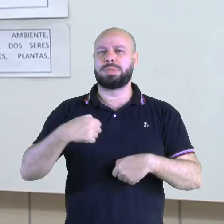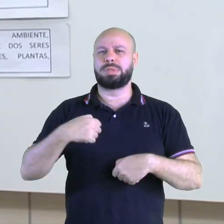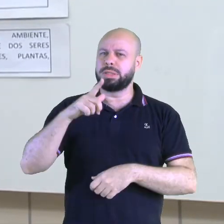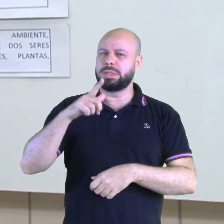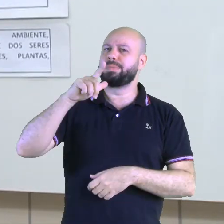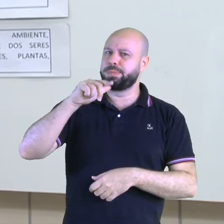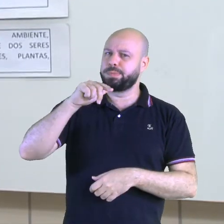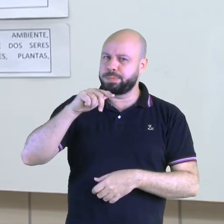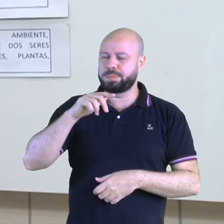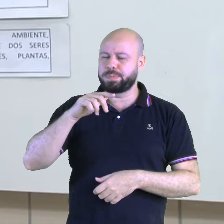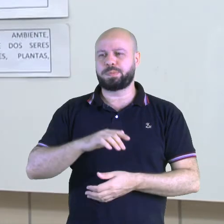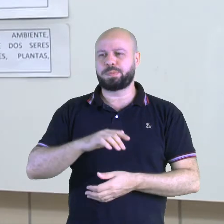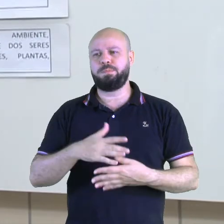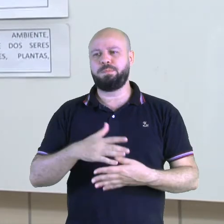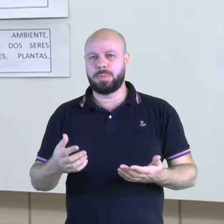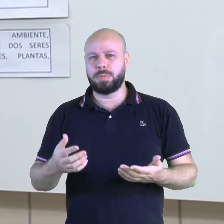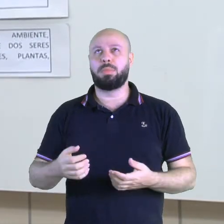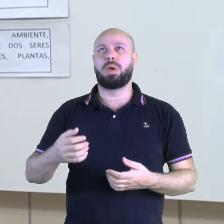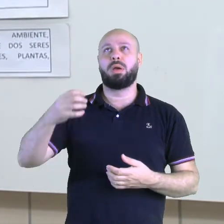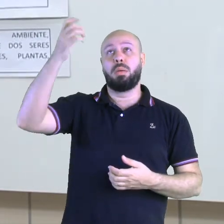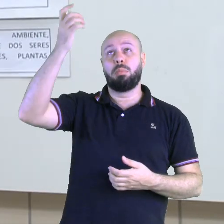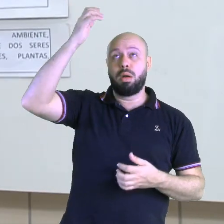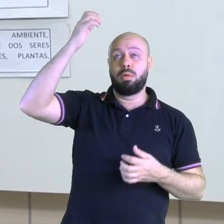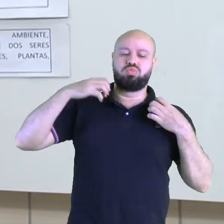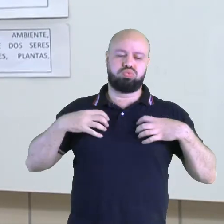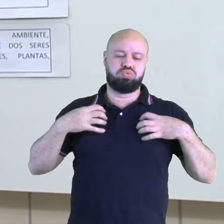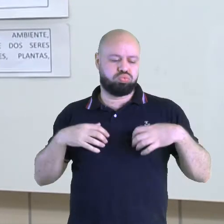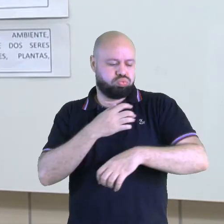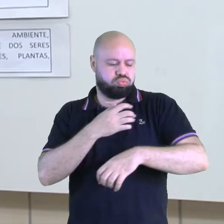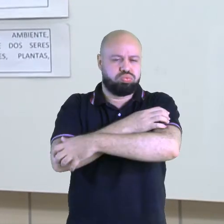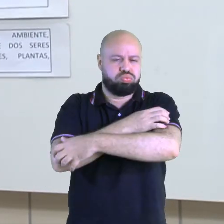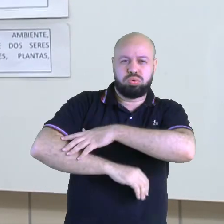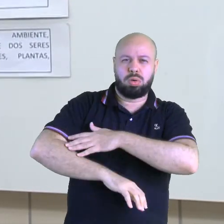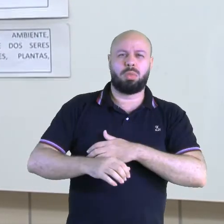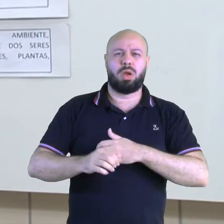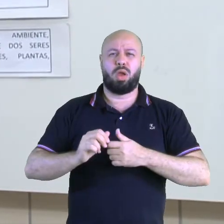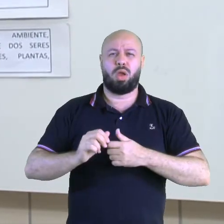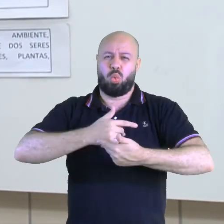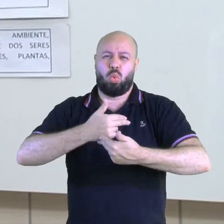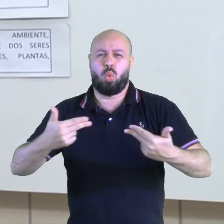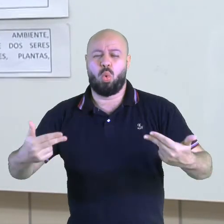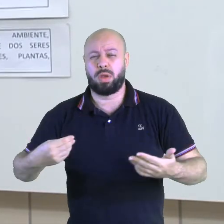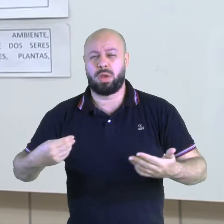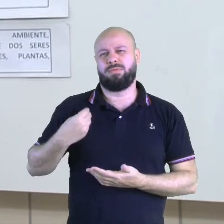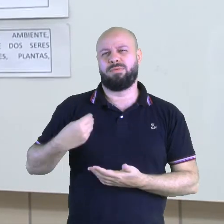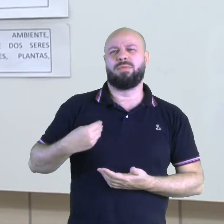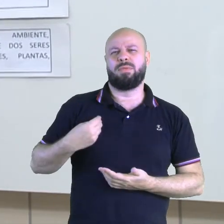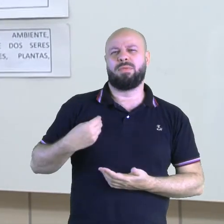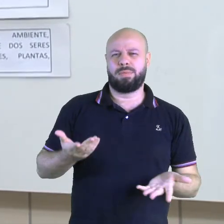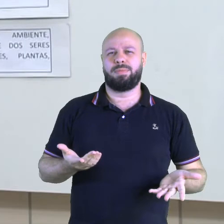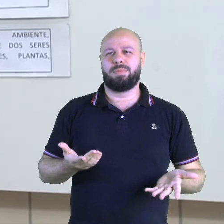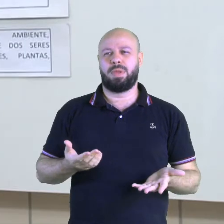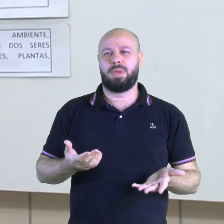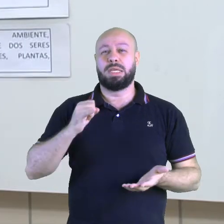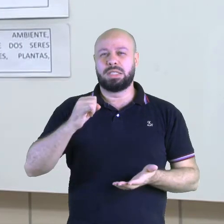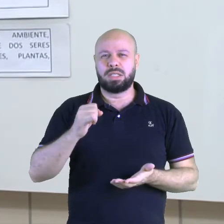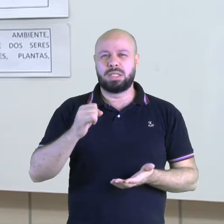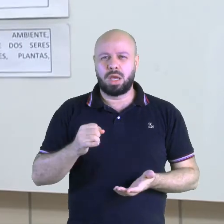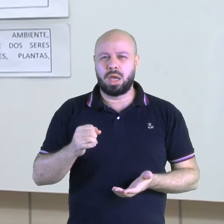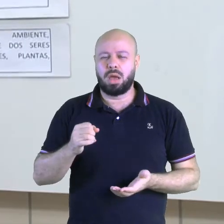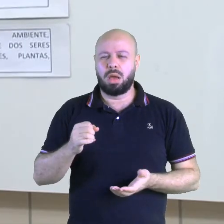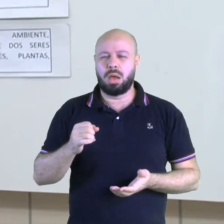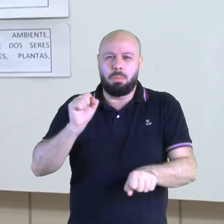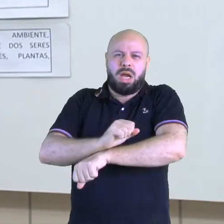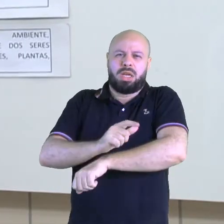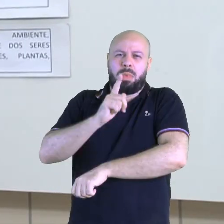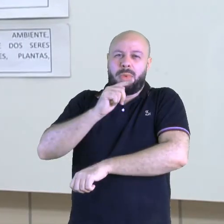banhar, pra todas as atividades praticamente e pra sobreviver. Porque se nós pararmos de tomar água, a gente